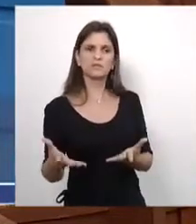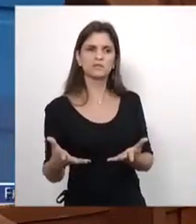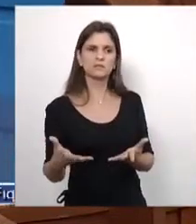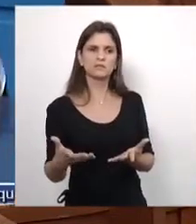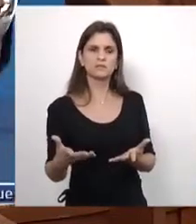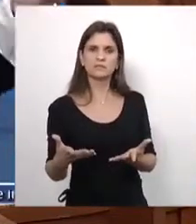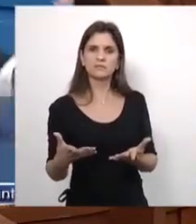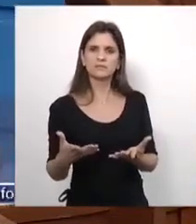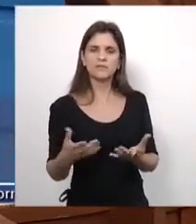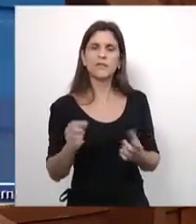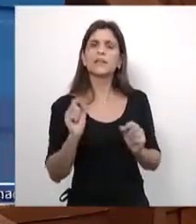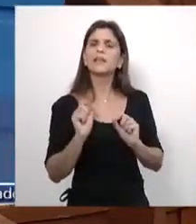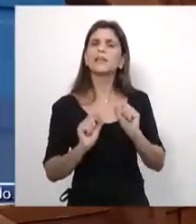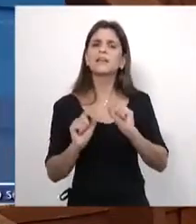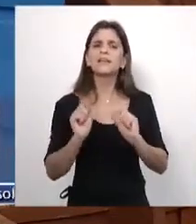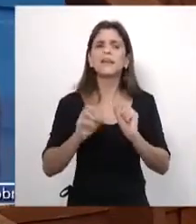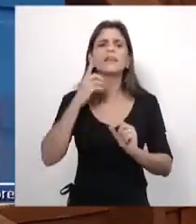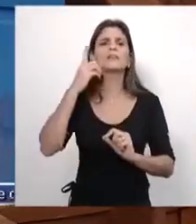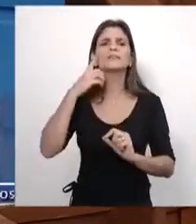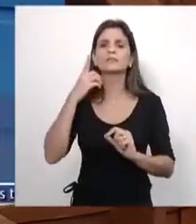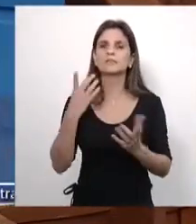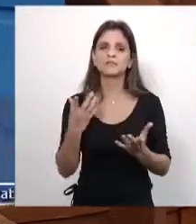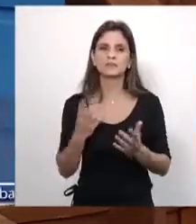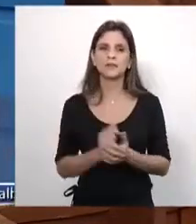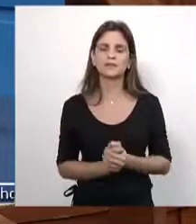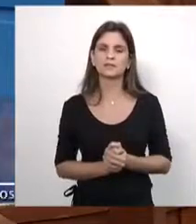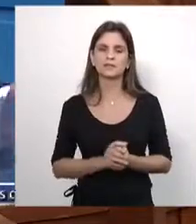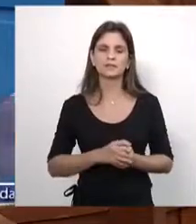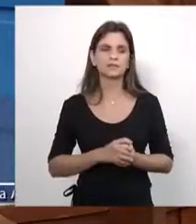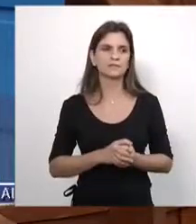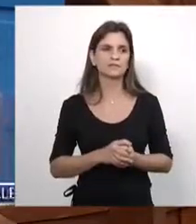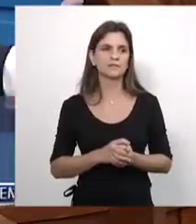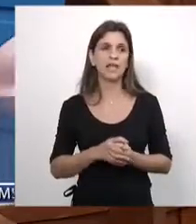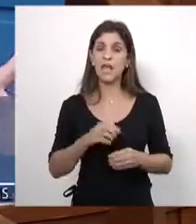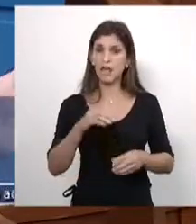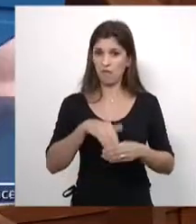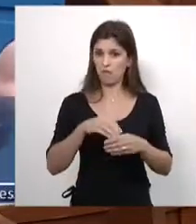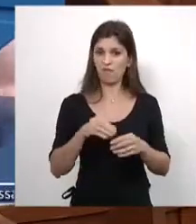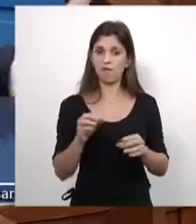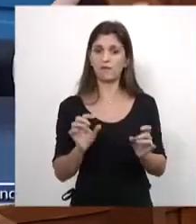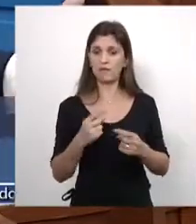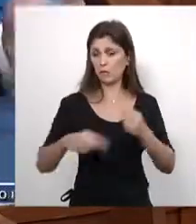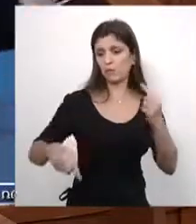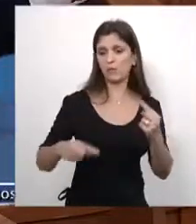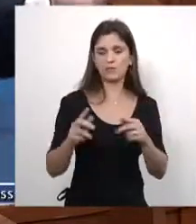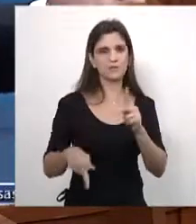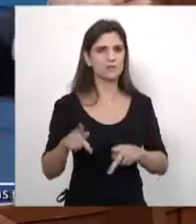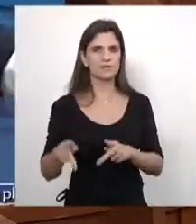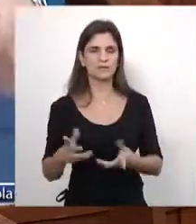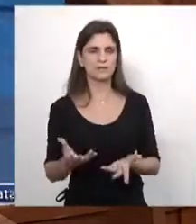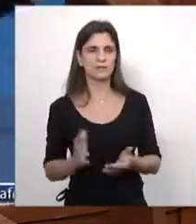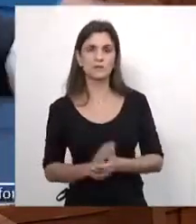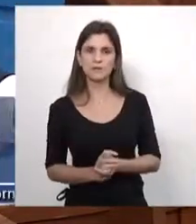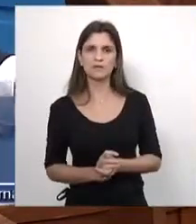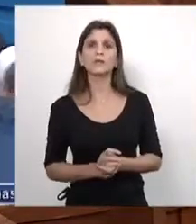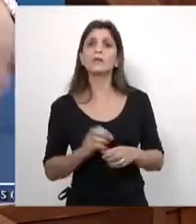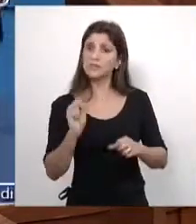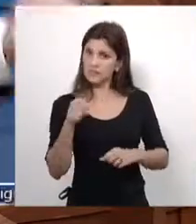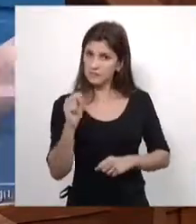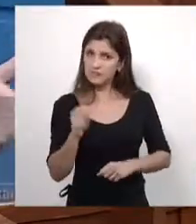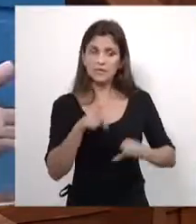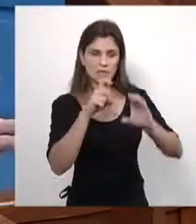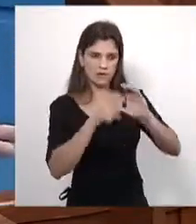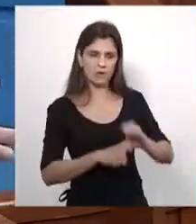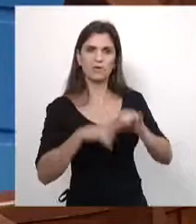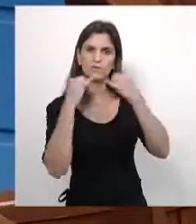Quem é contrário? Hoje, se eu perguntar para 100% da população, vão dizer que paga uma conta de energia cara. É óbvio que vão dizer que está caro.